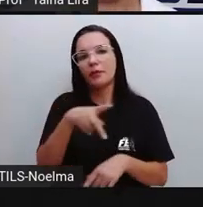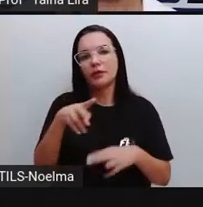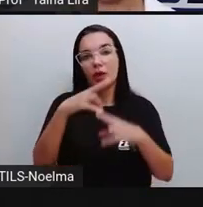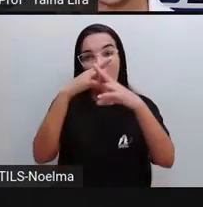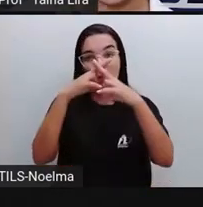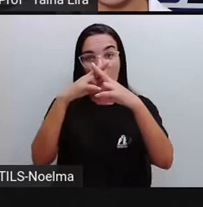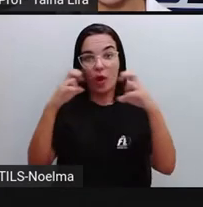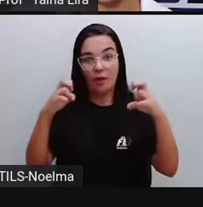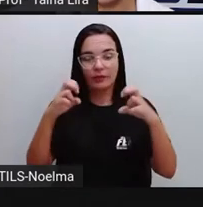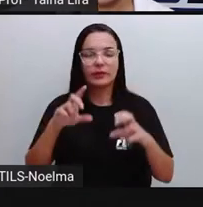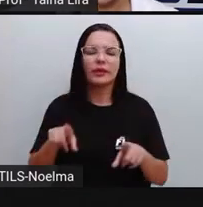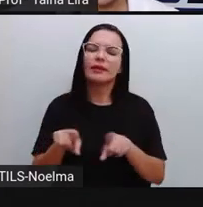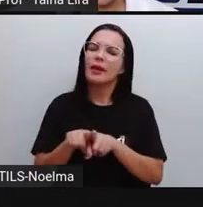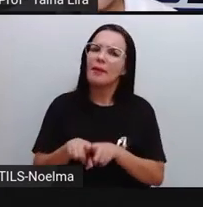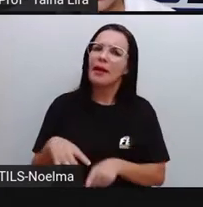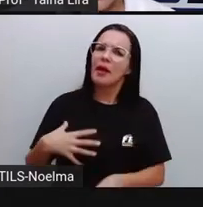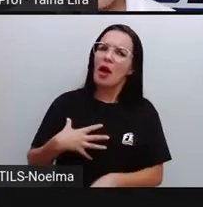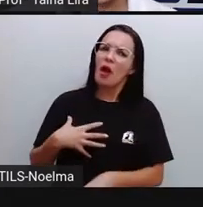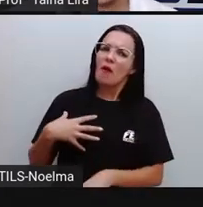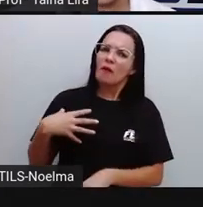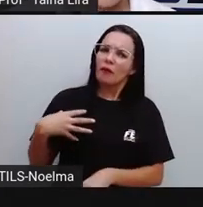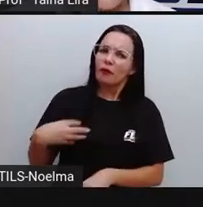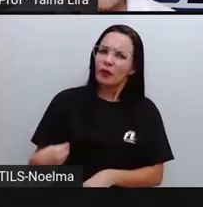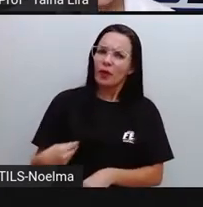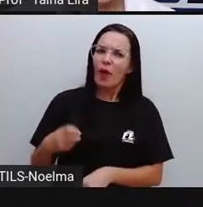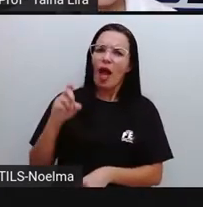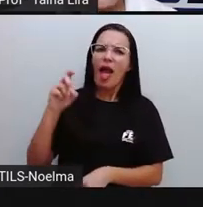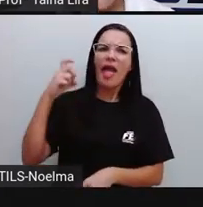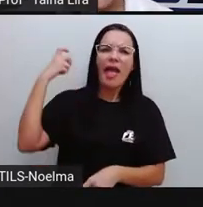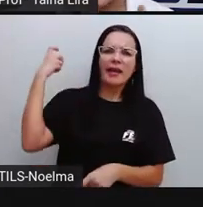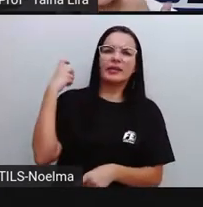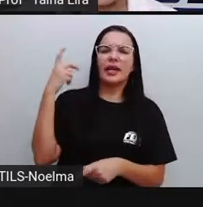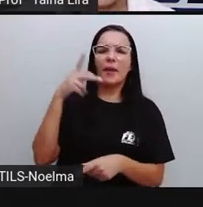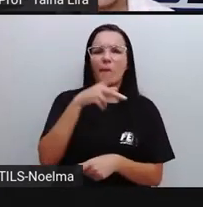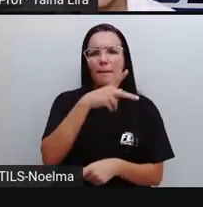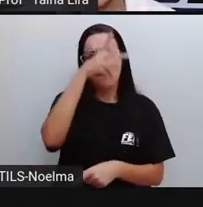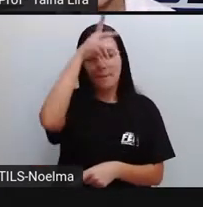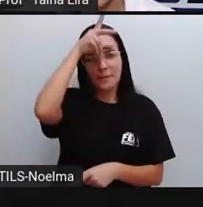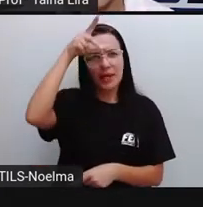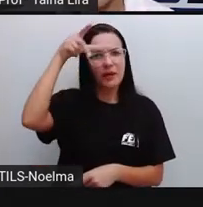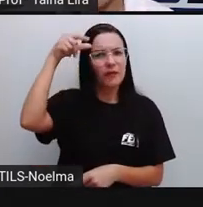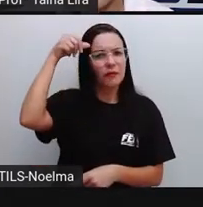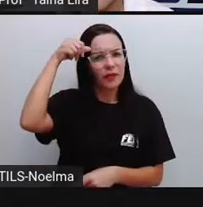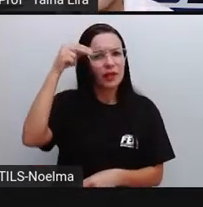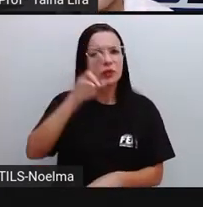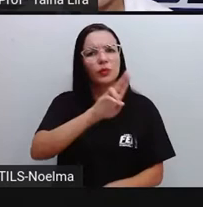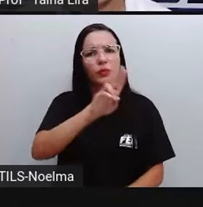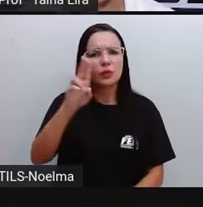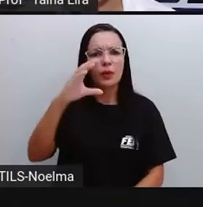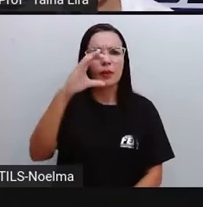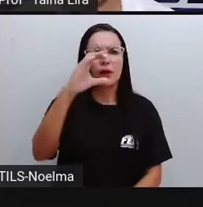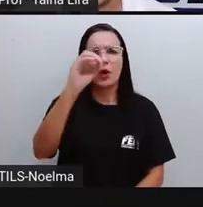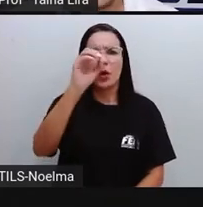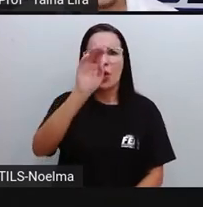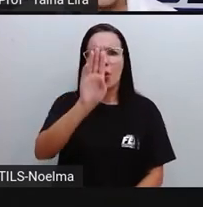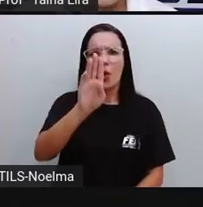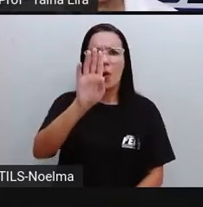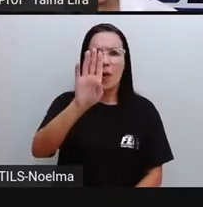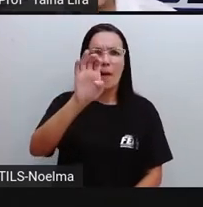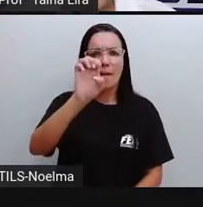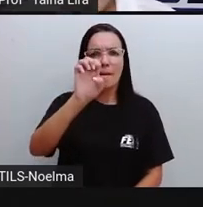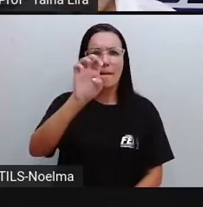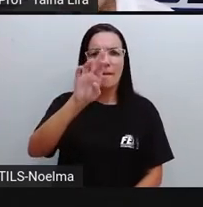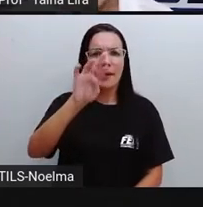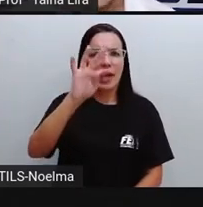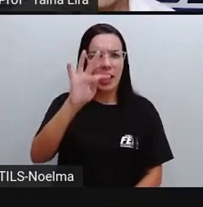Ele é filho do ex-prefeito Cobé Martins da Silva, é por isso que no nome dele tem aqui, filho no final, porque é o mesmo